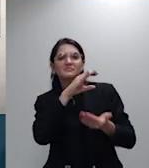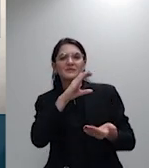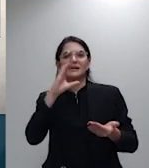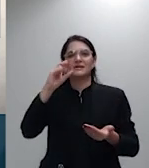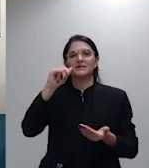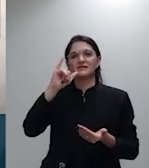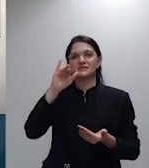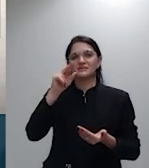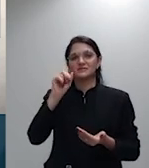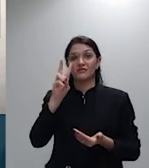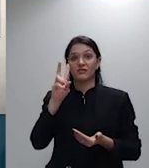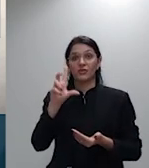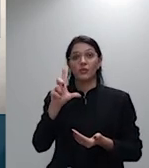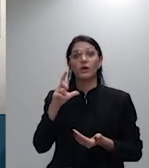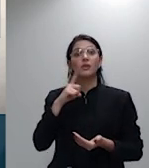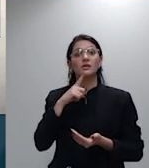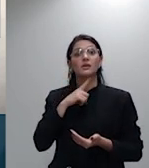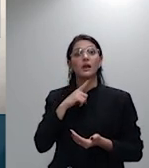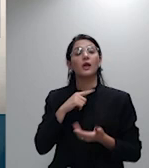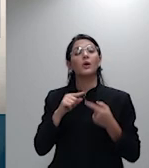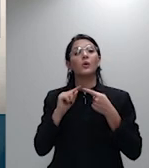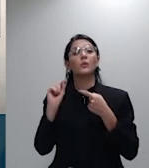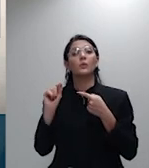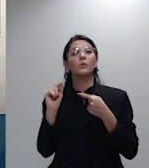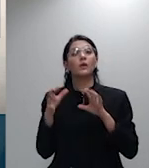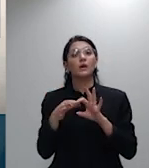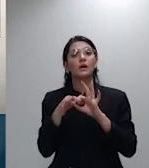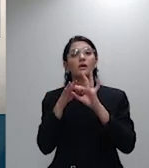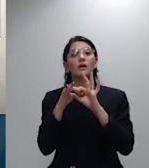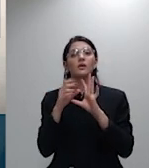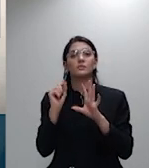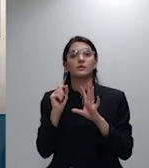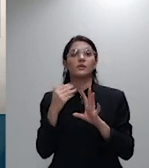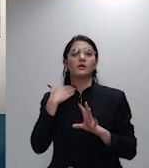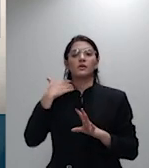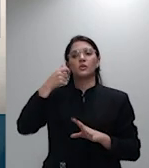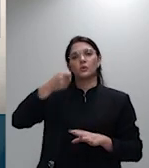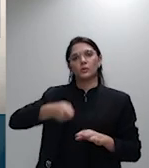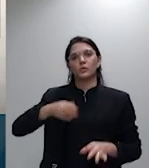motivado, de modo que o juiz, que é o destinatório da prova,